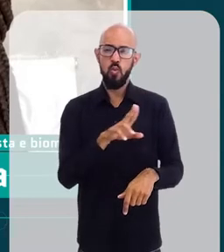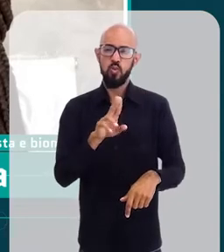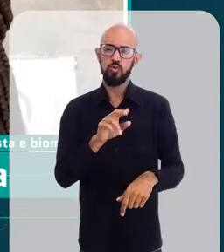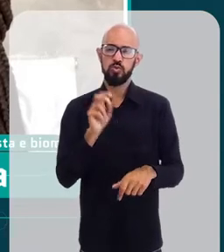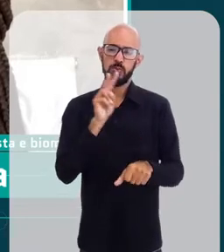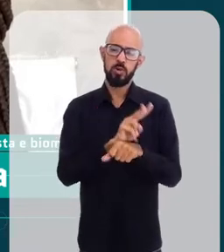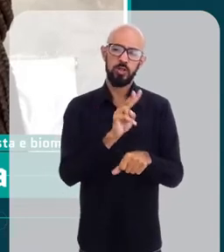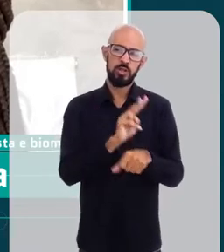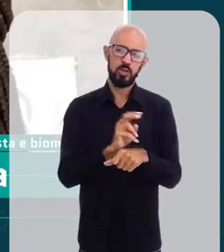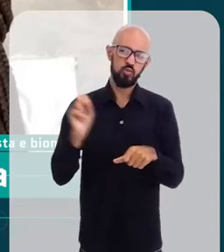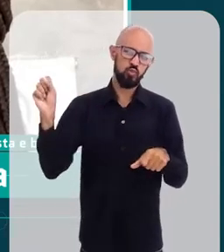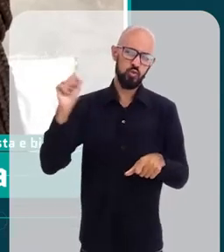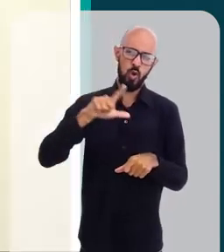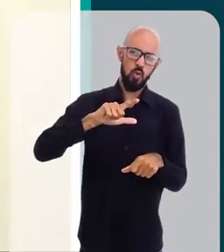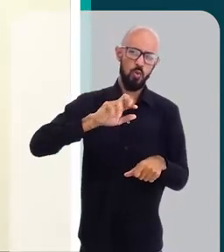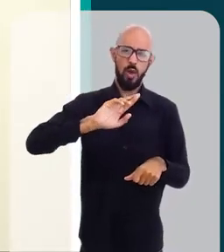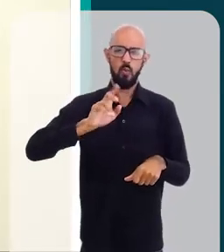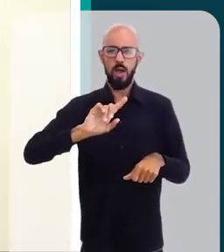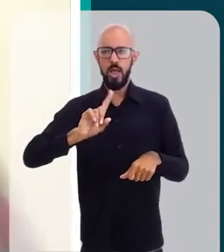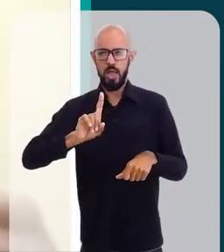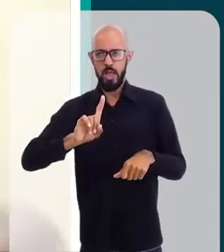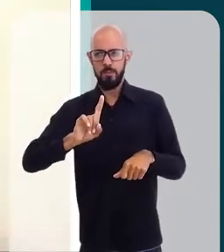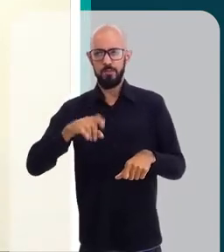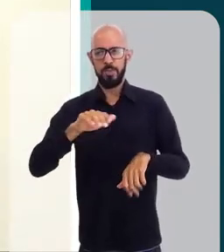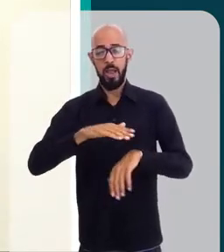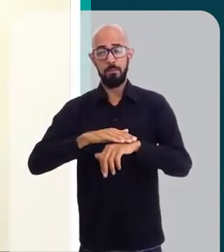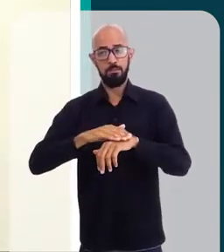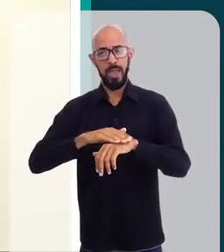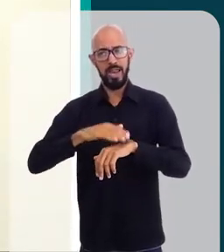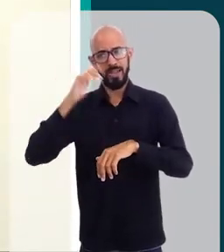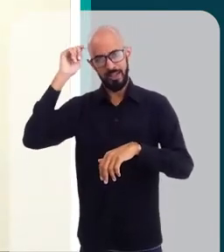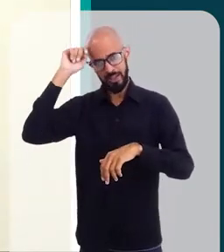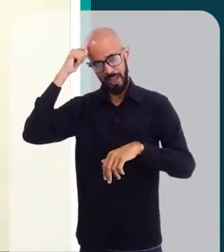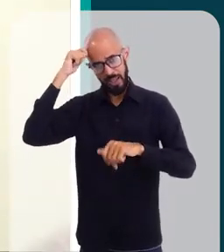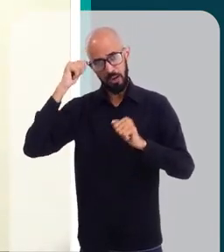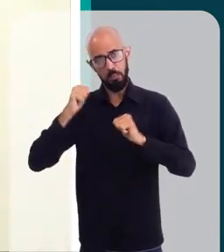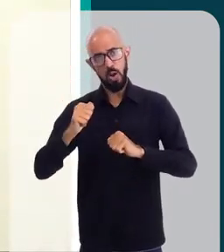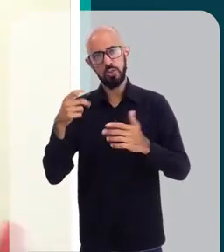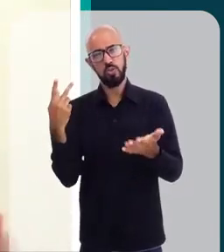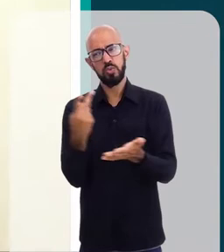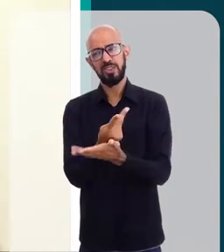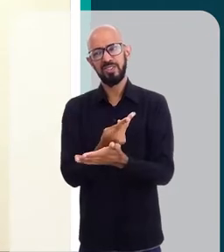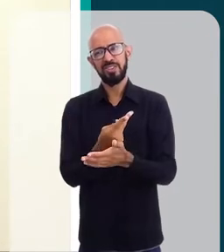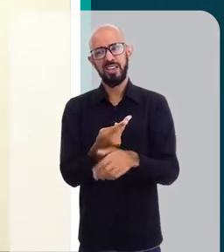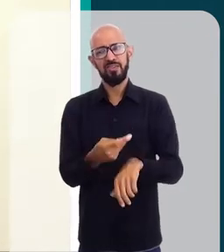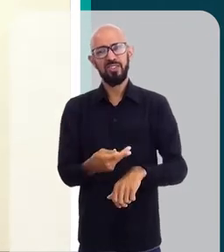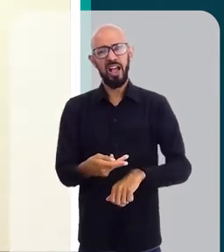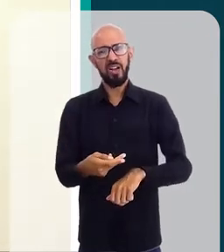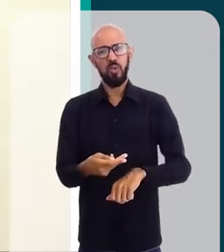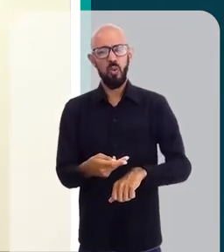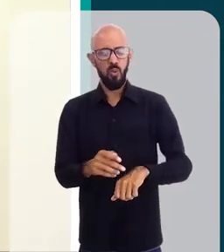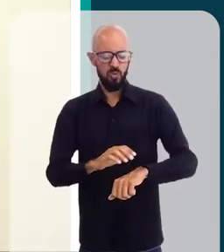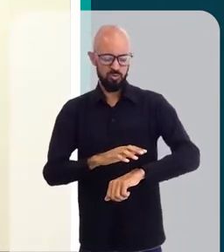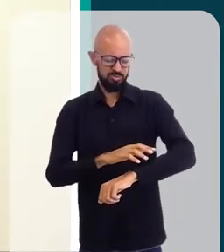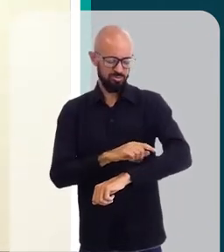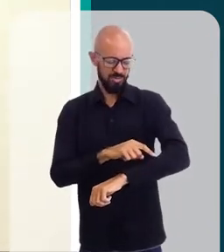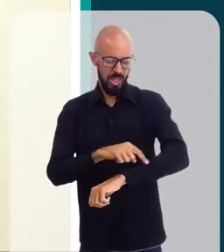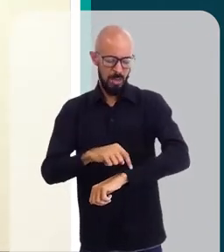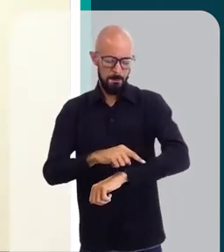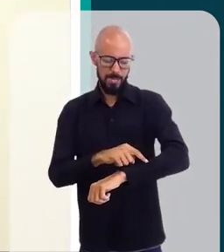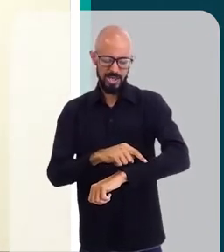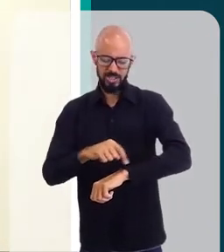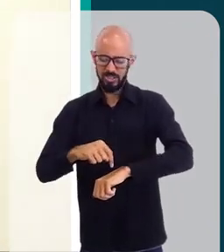do protetor solar somente. A pele negra tende a manchar muito mais frequentemente do que